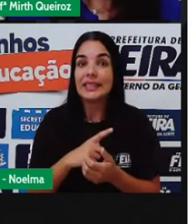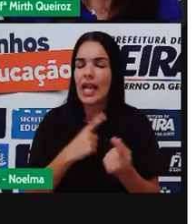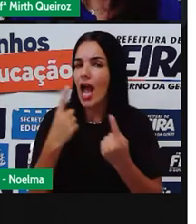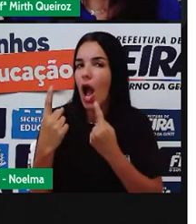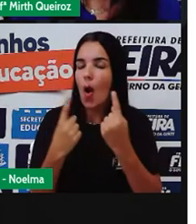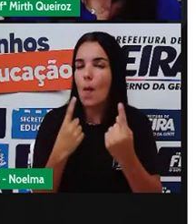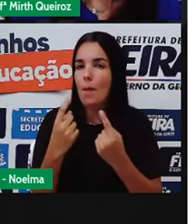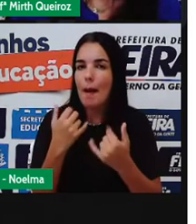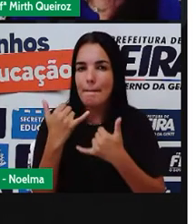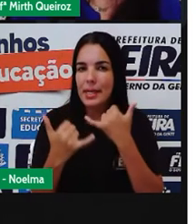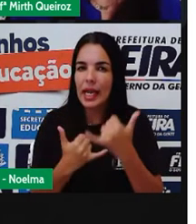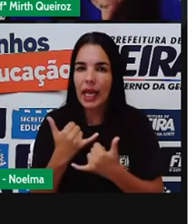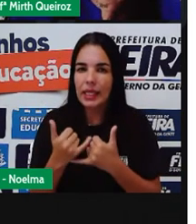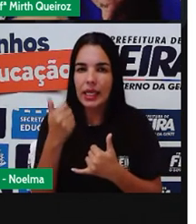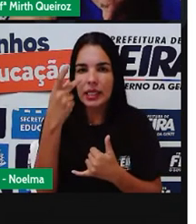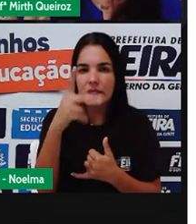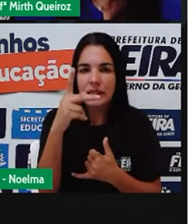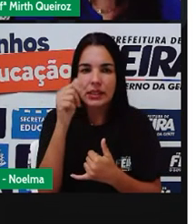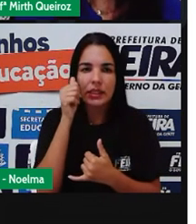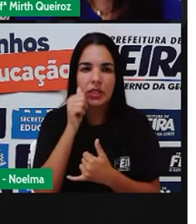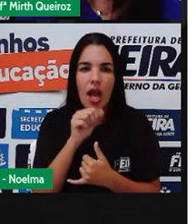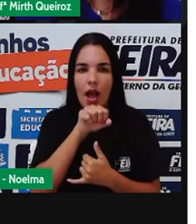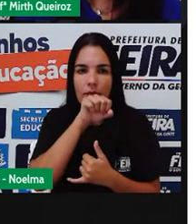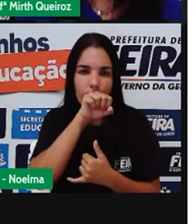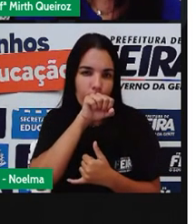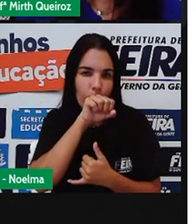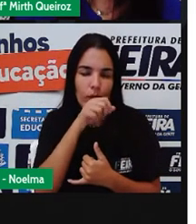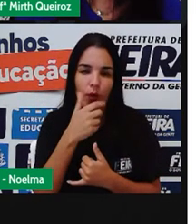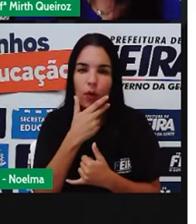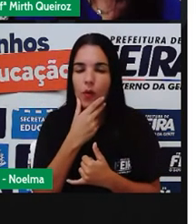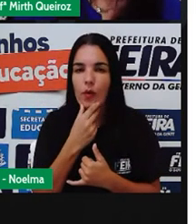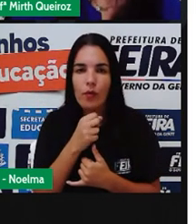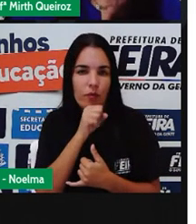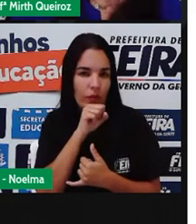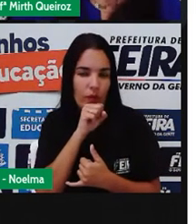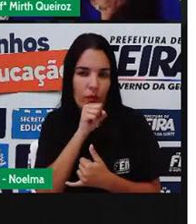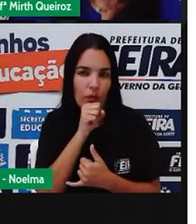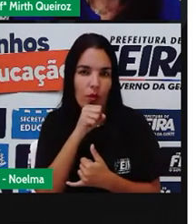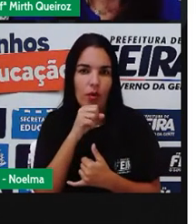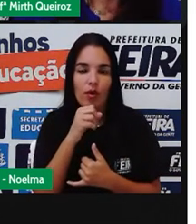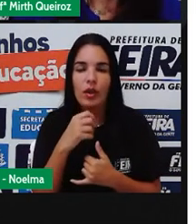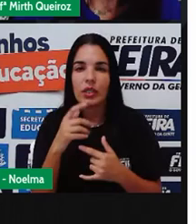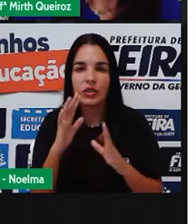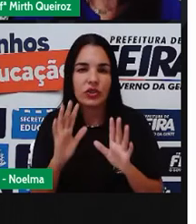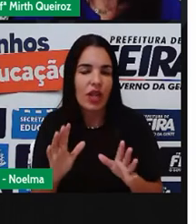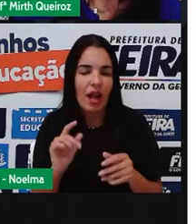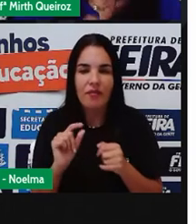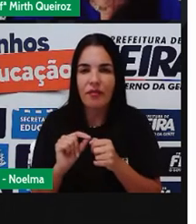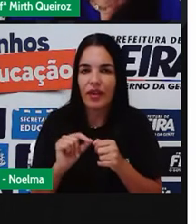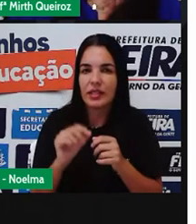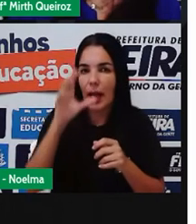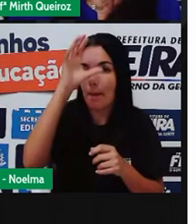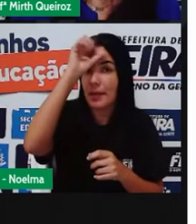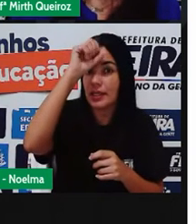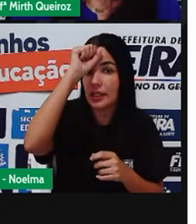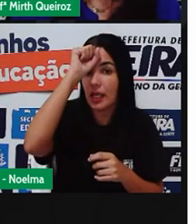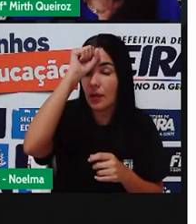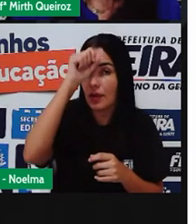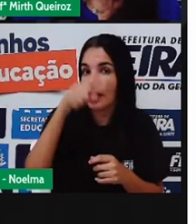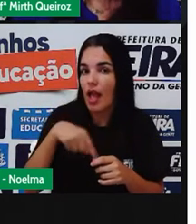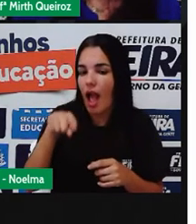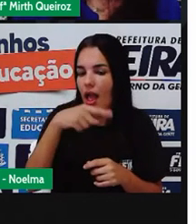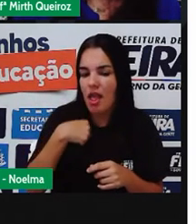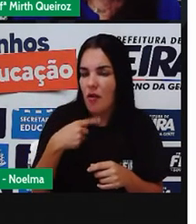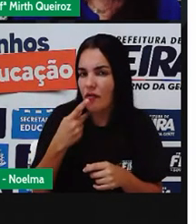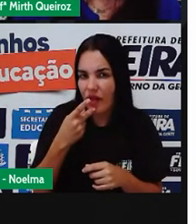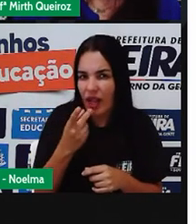brincadeira que seus avós Realizavam na infância deles Que vocês aprenderam E que a prova não contou